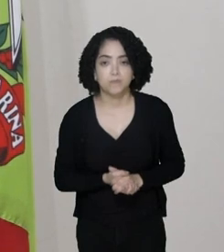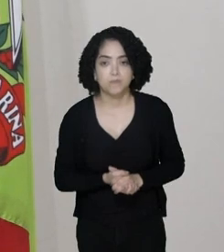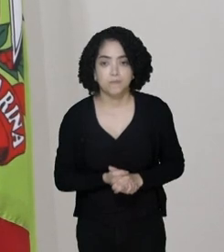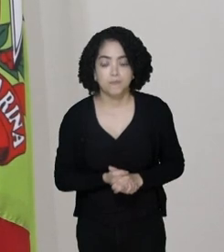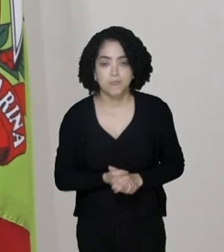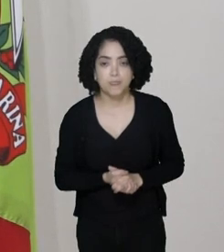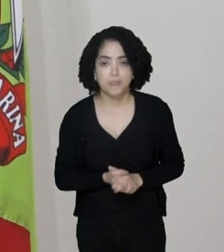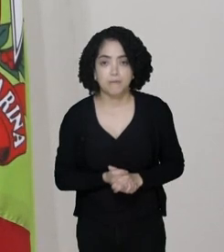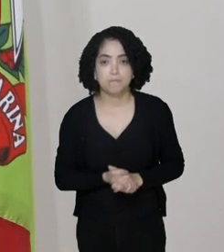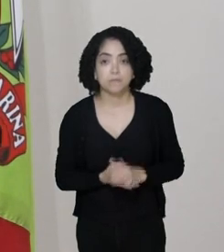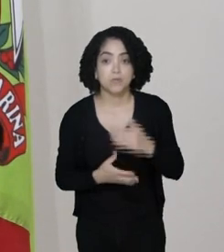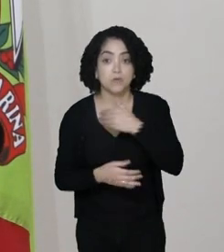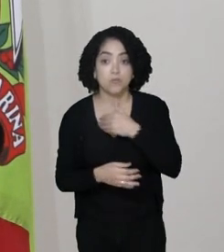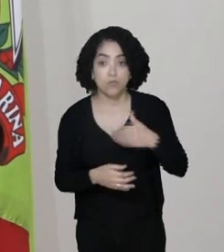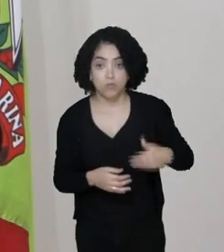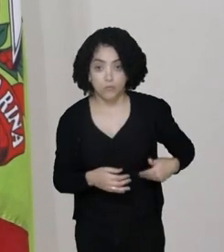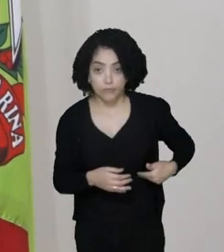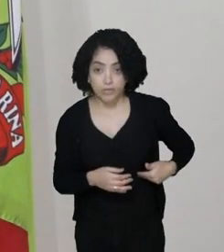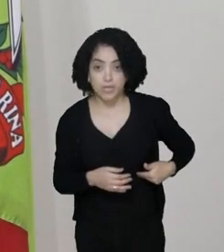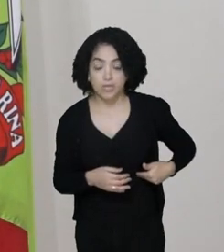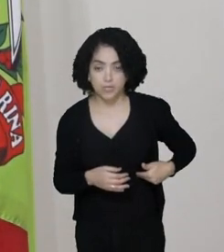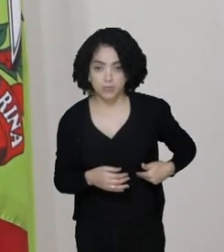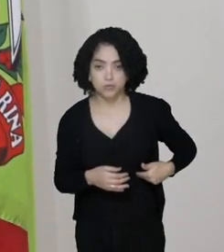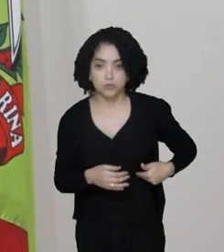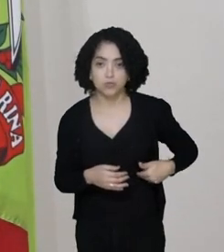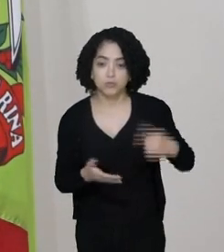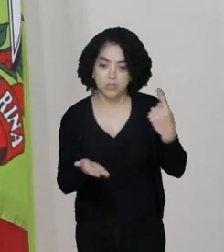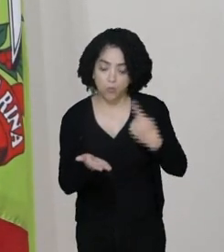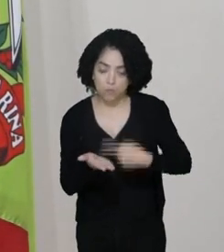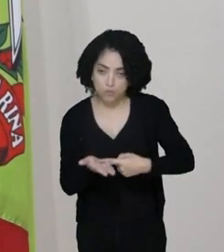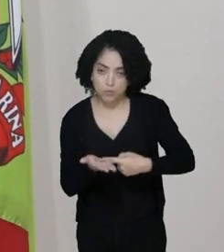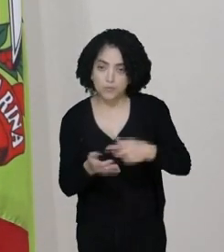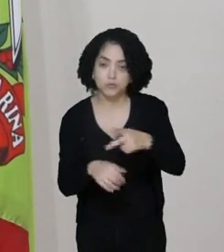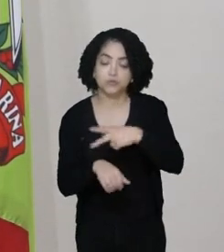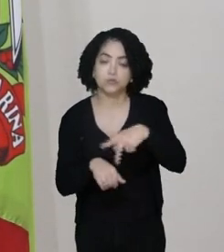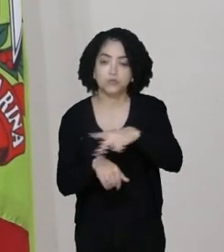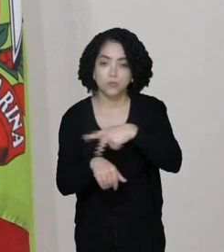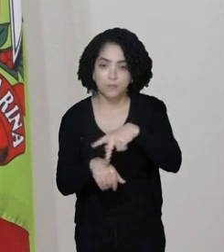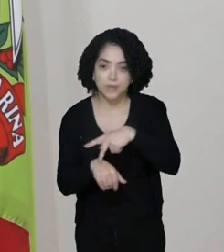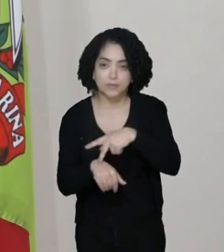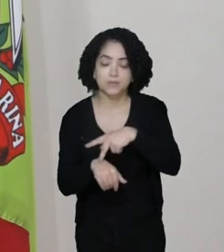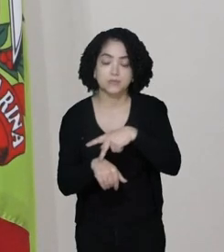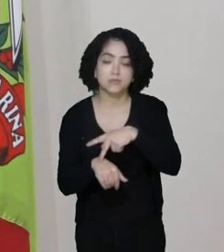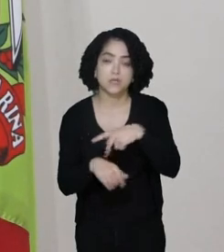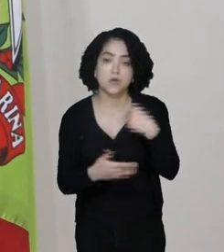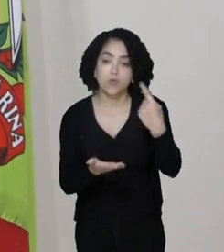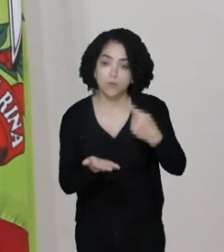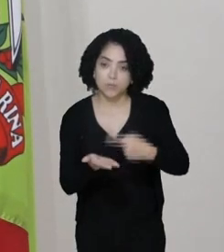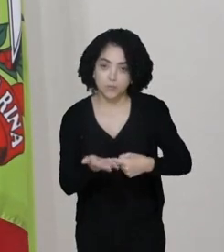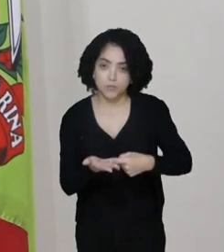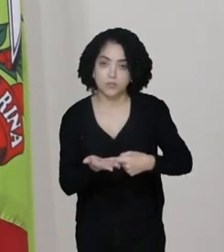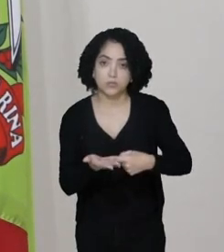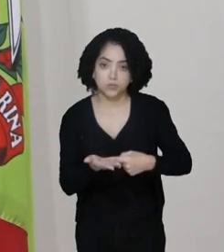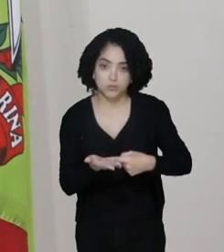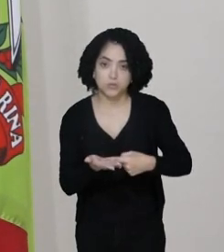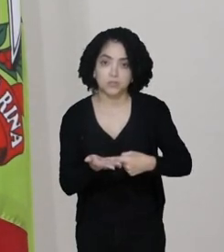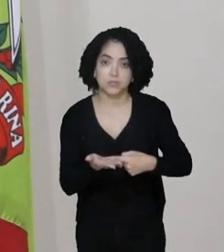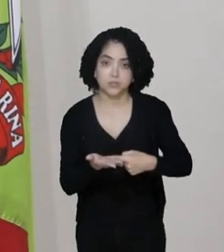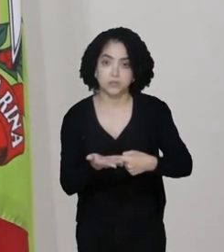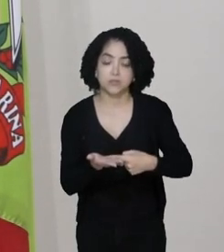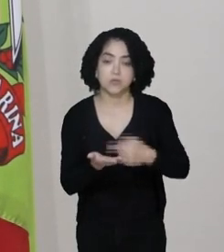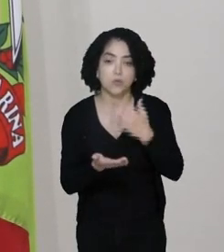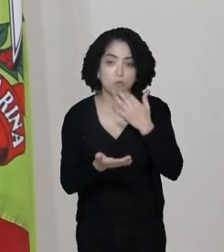Um governo que é efetivamente comprometido com esse país. Um governo que é comprometido com as nossas cores.